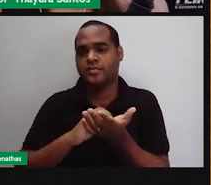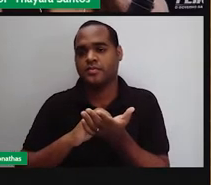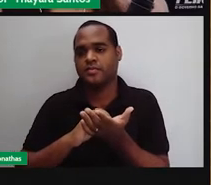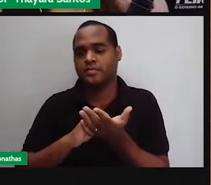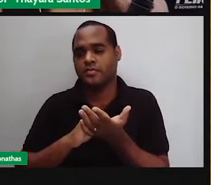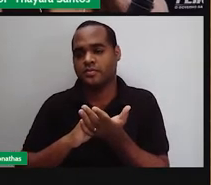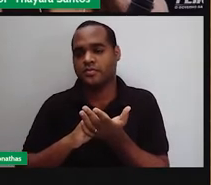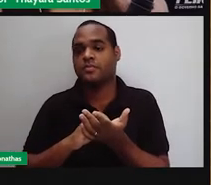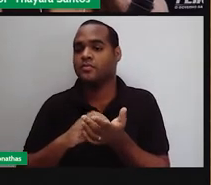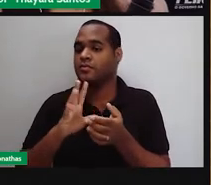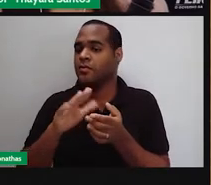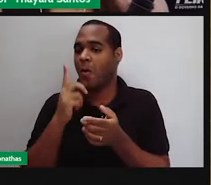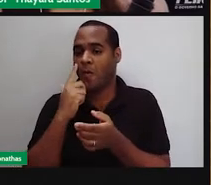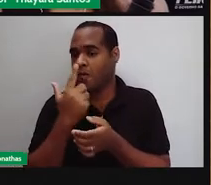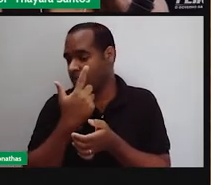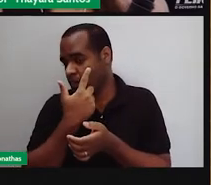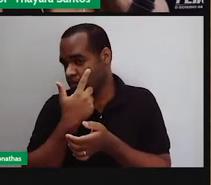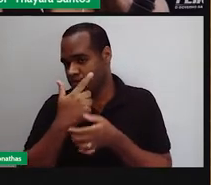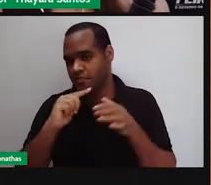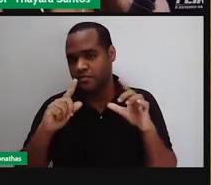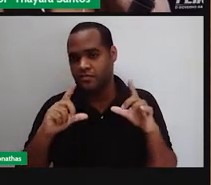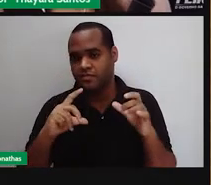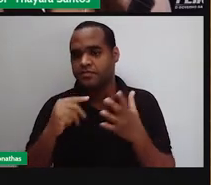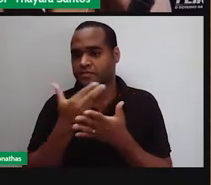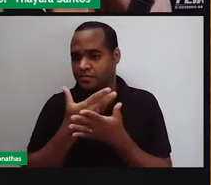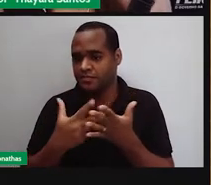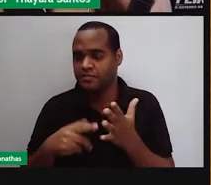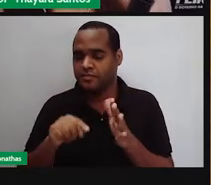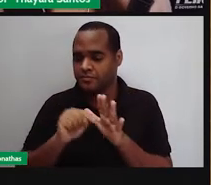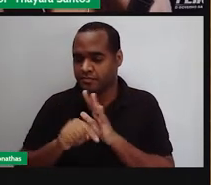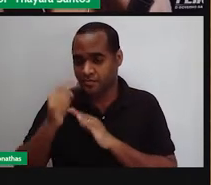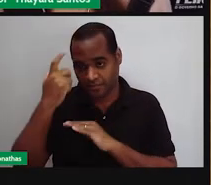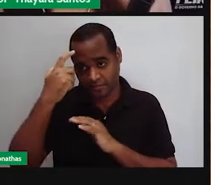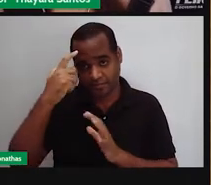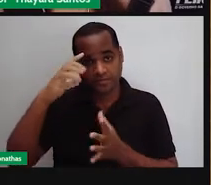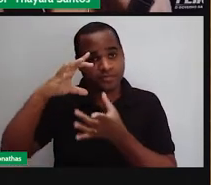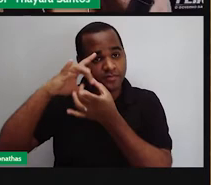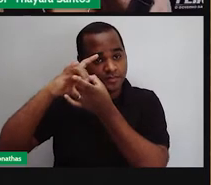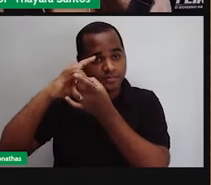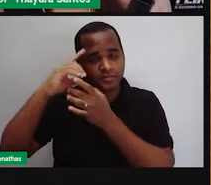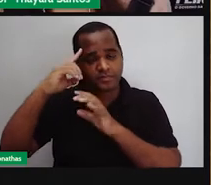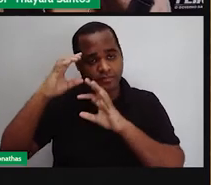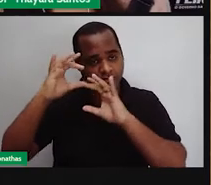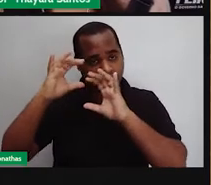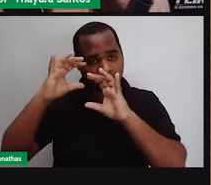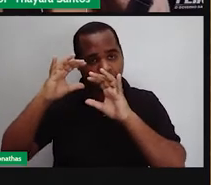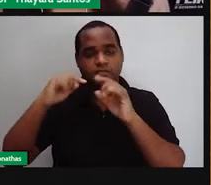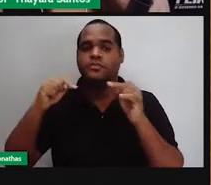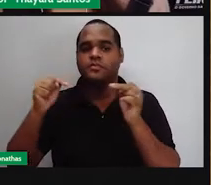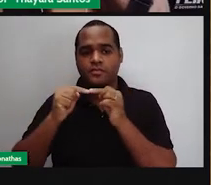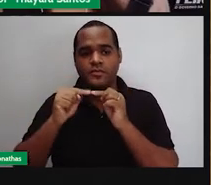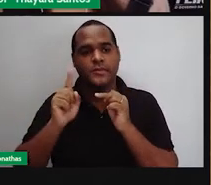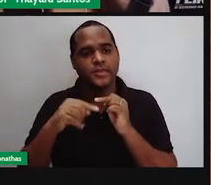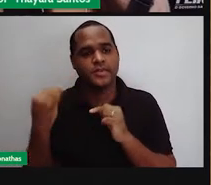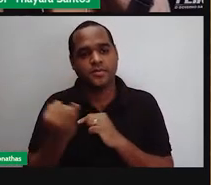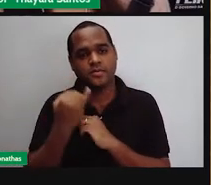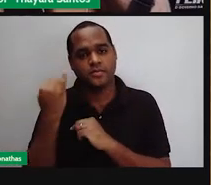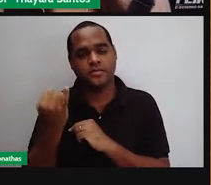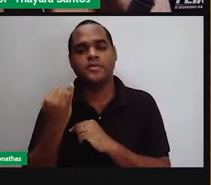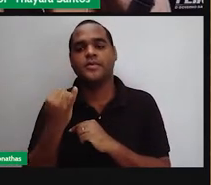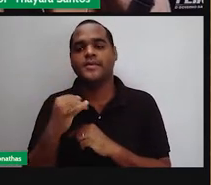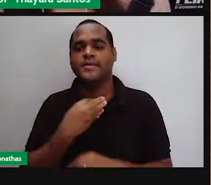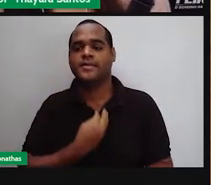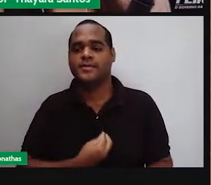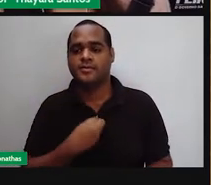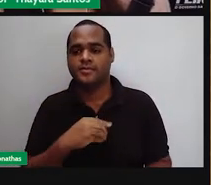As imagens dos dois olhos são então fundidas no cérebro para que uma única imagem seja formada. Isto